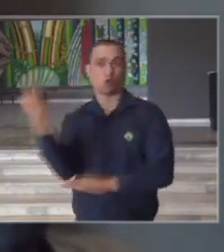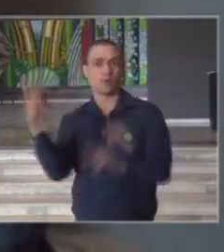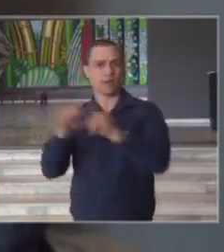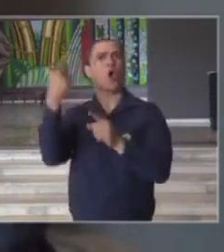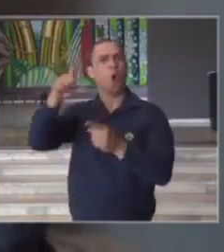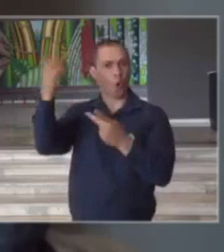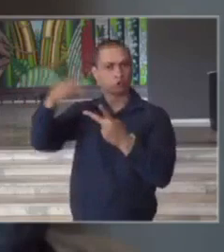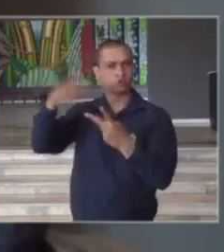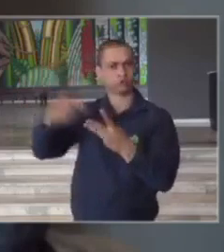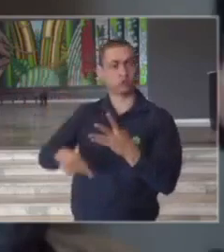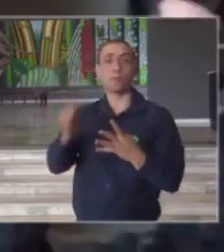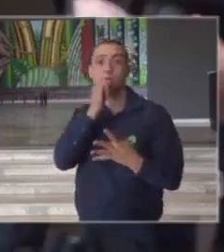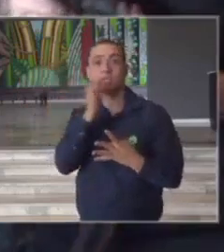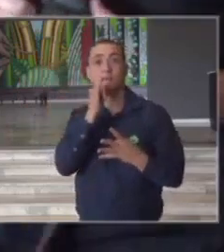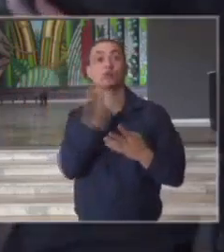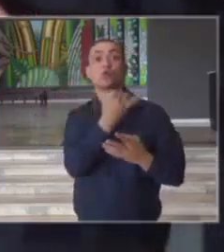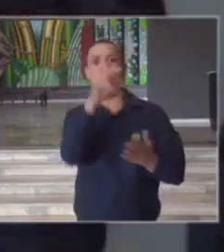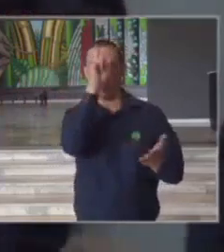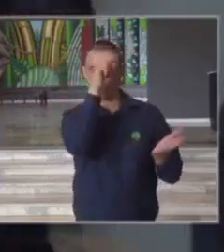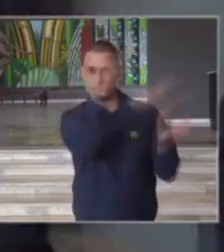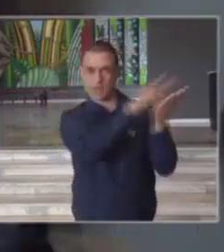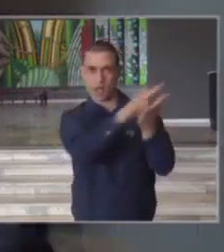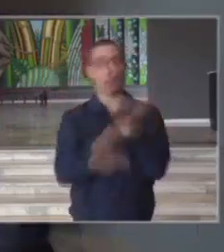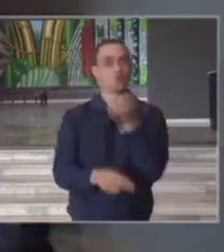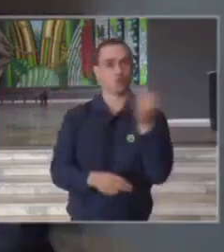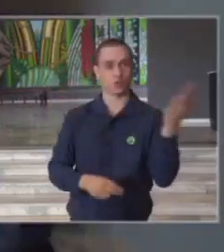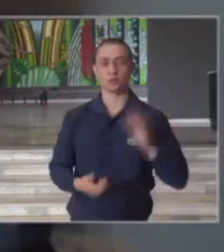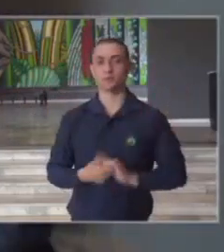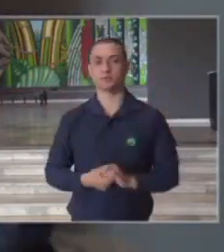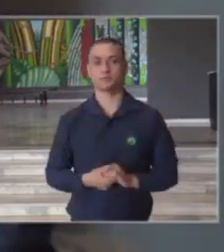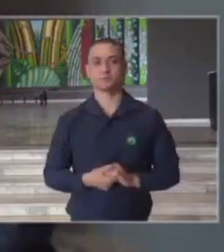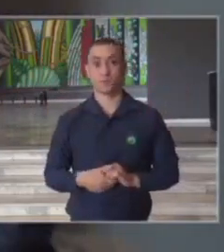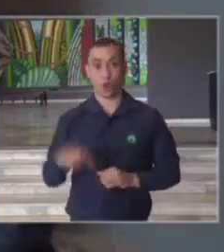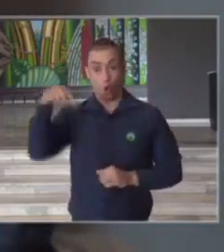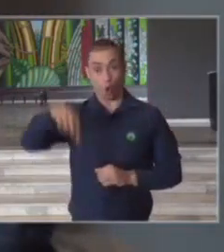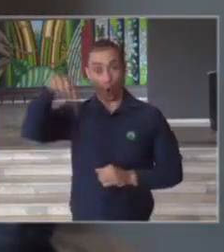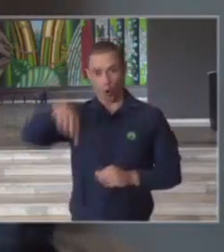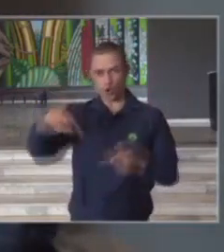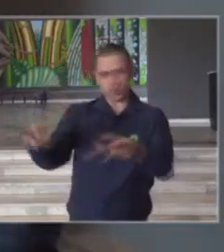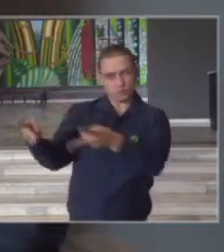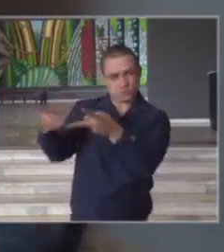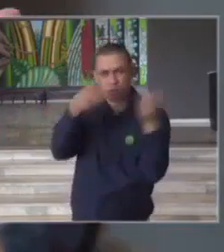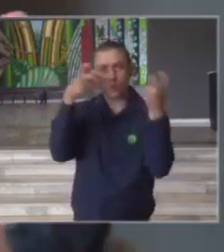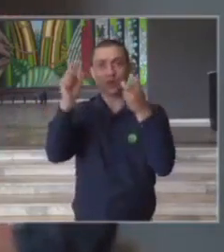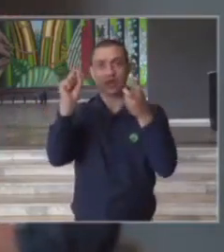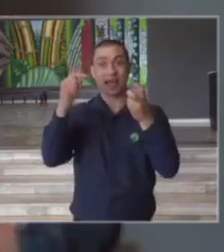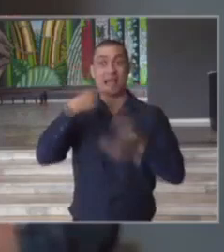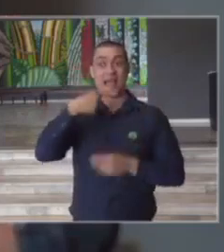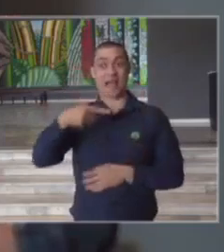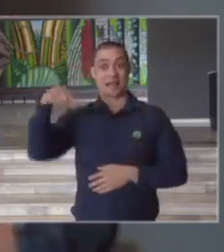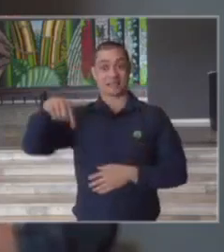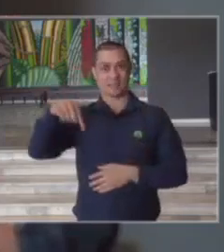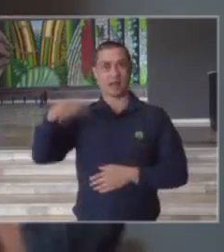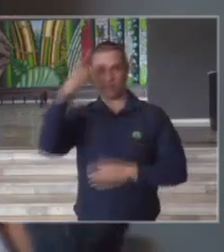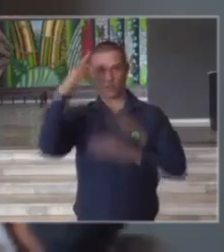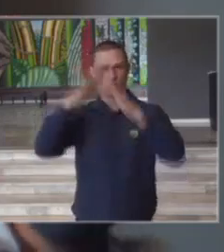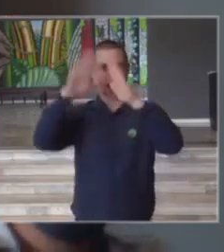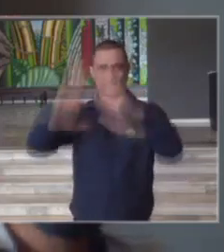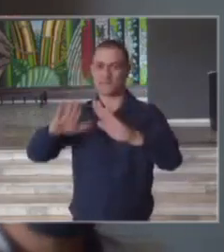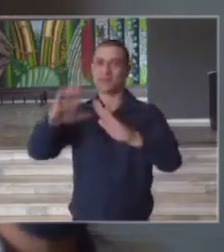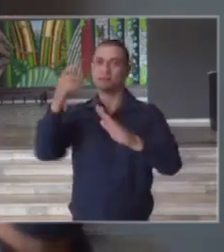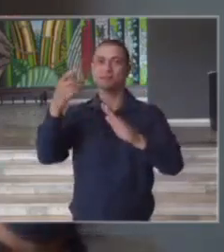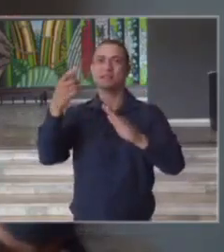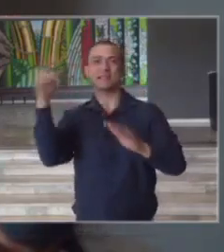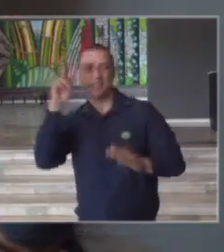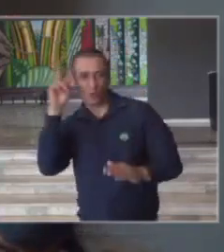outros critérios como a ocupação dos leitos hospitalares olhando hoje nós temos durante a semana uma taxa de isolamento menor